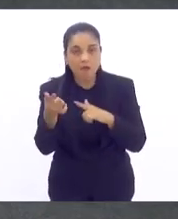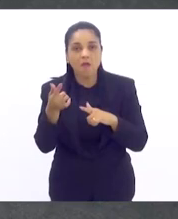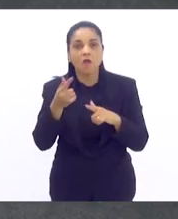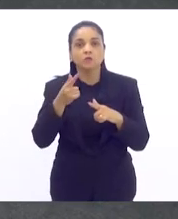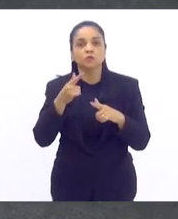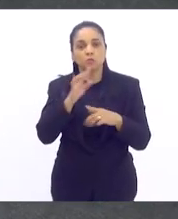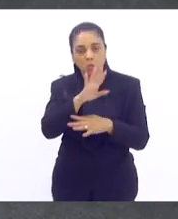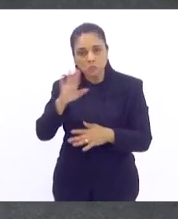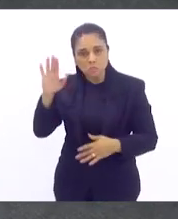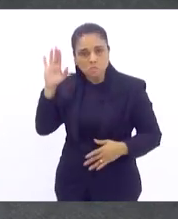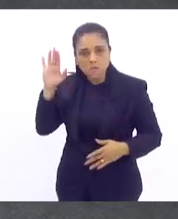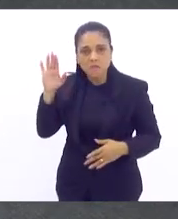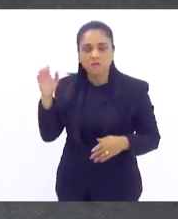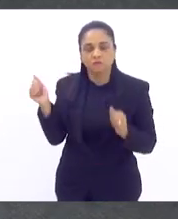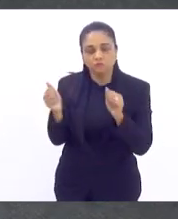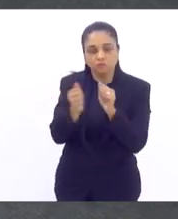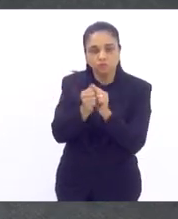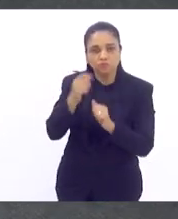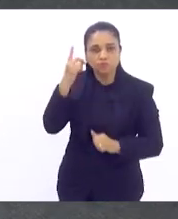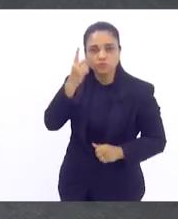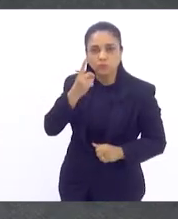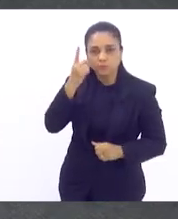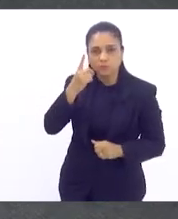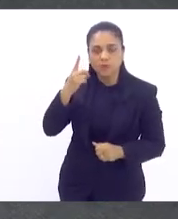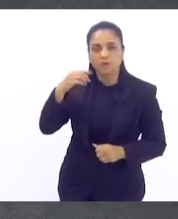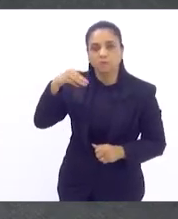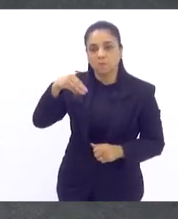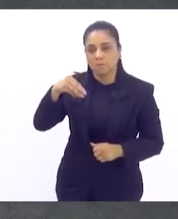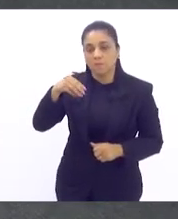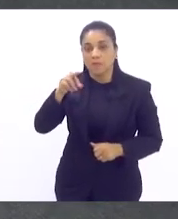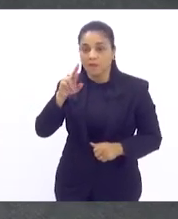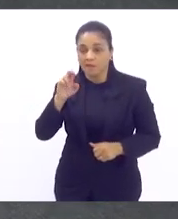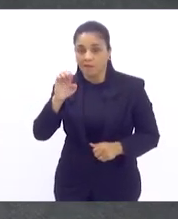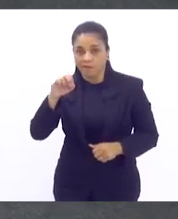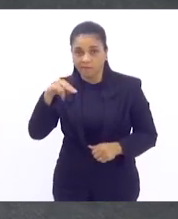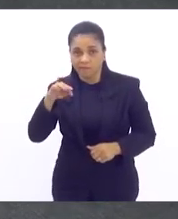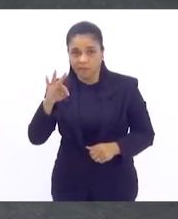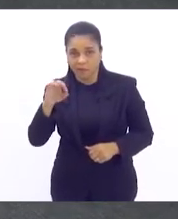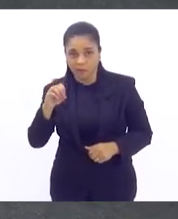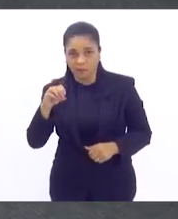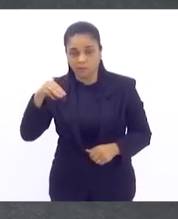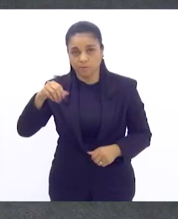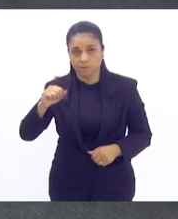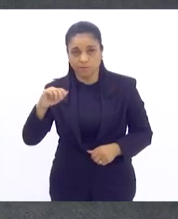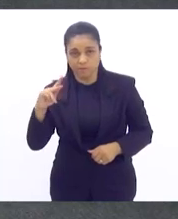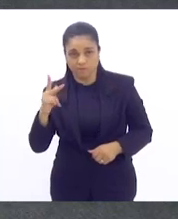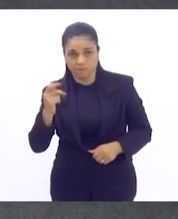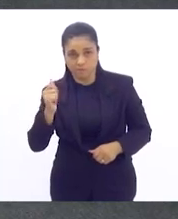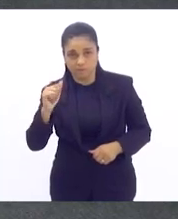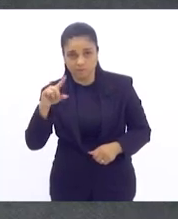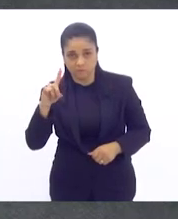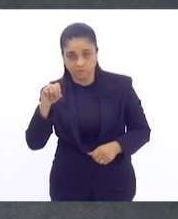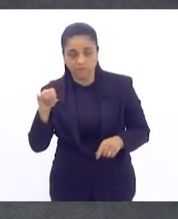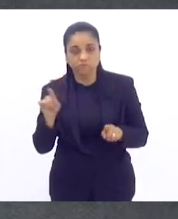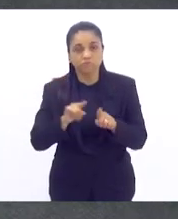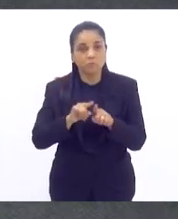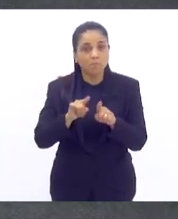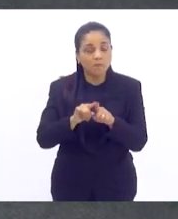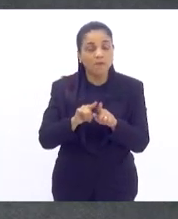nosso mandato junto com o deputado Renato Machado que fez a apresentação dessa indicação legislativa, mas é,